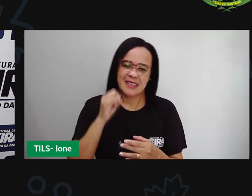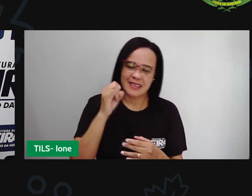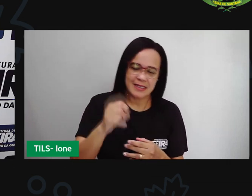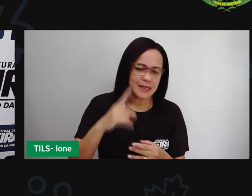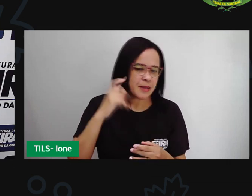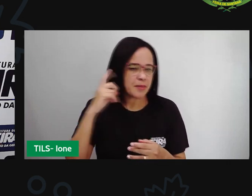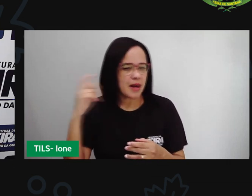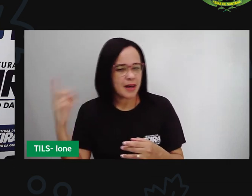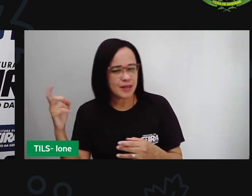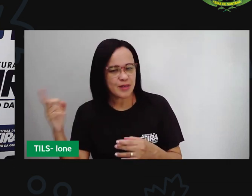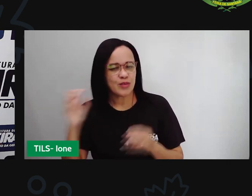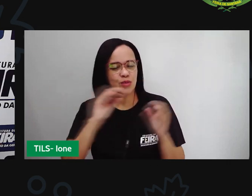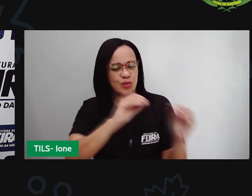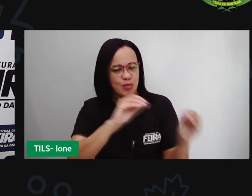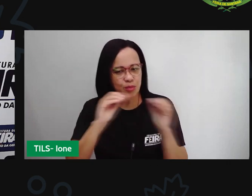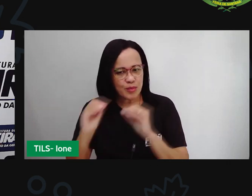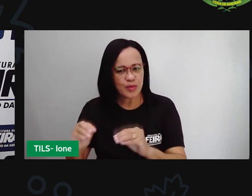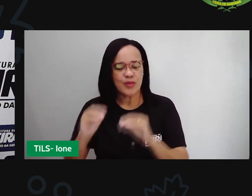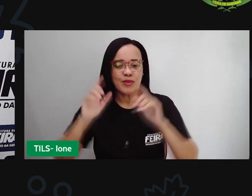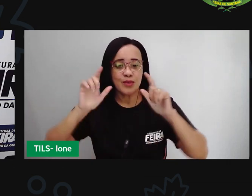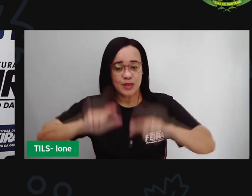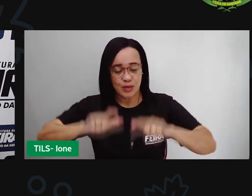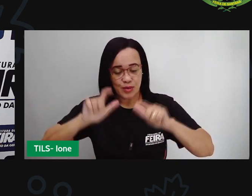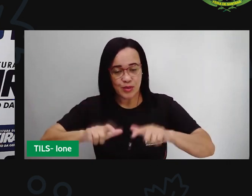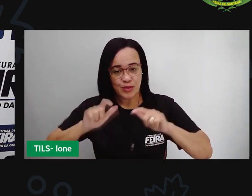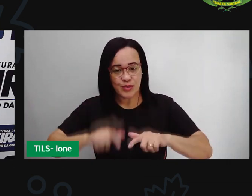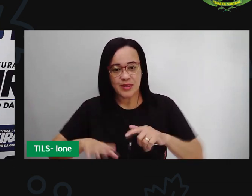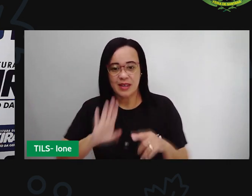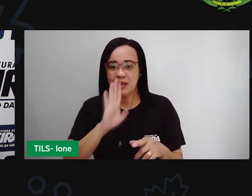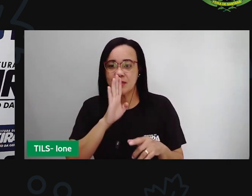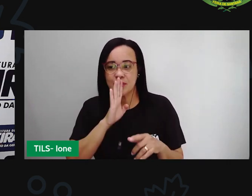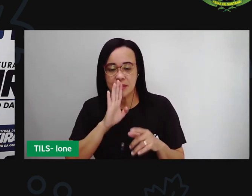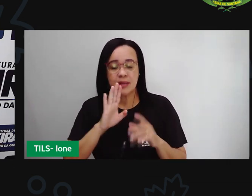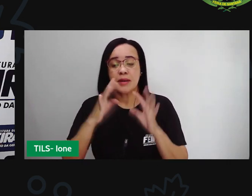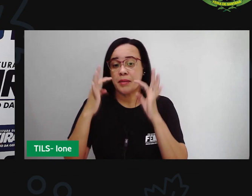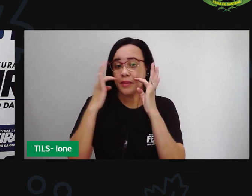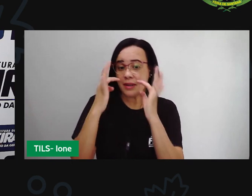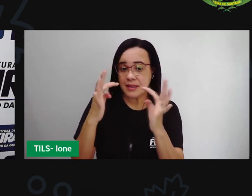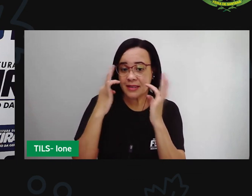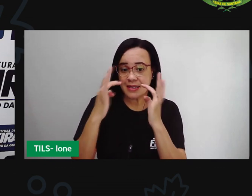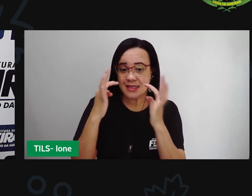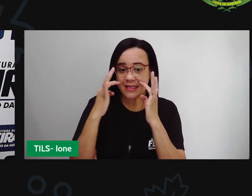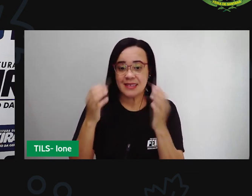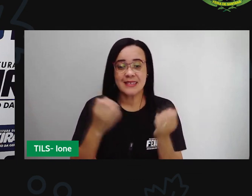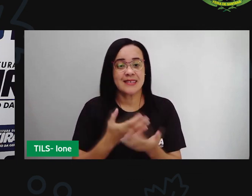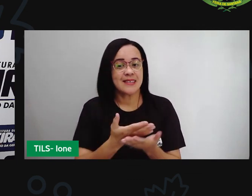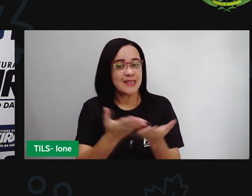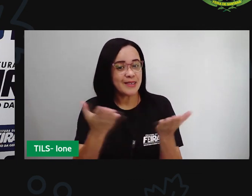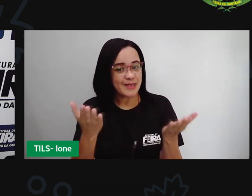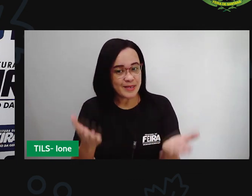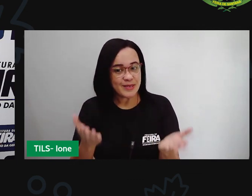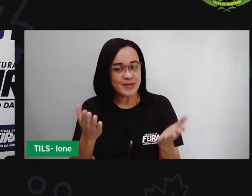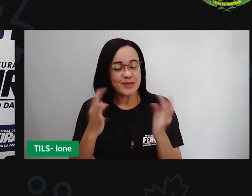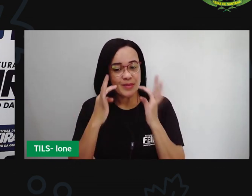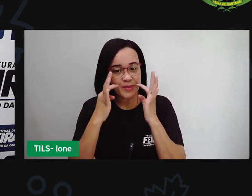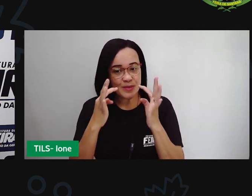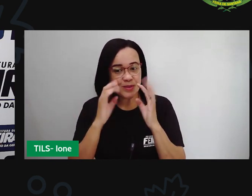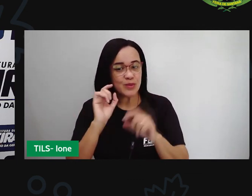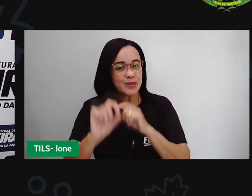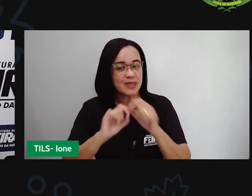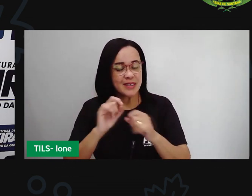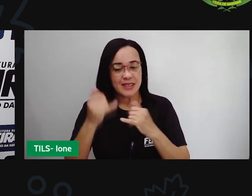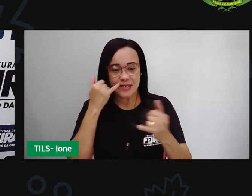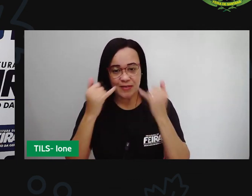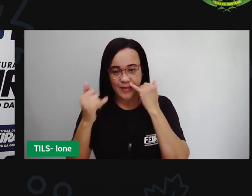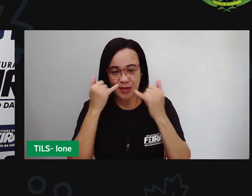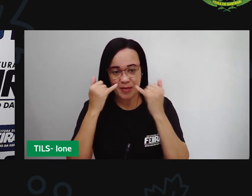tranquilo, para que a atenção de vocês estejam aí voltadas, né? As informações, as orientações que a prova vai passar aqui nessa